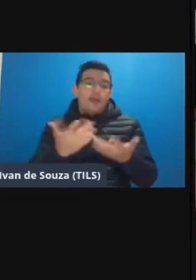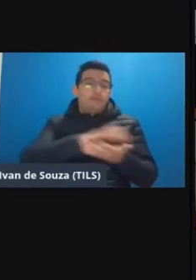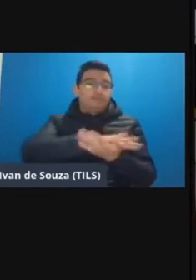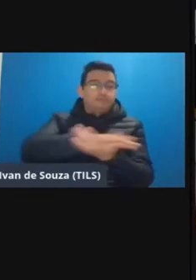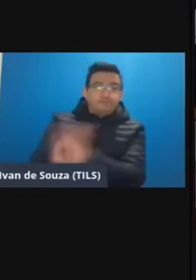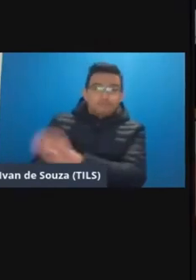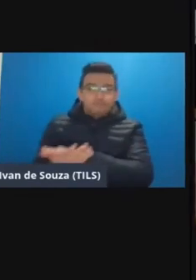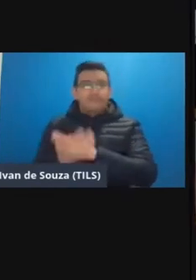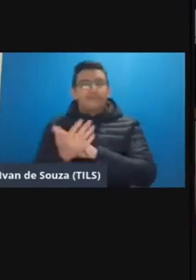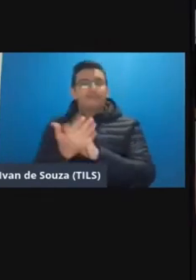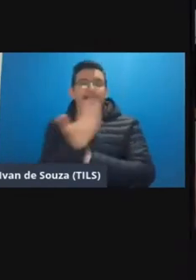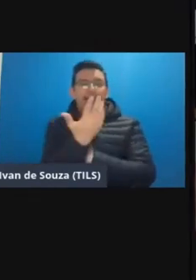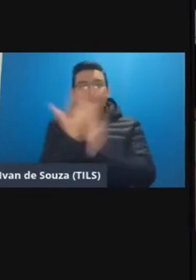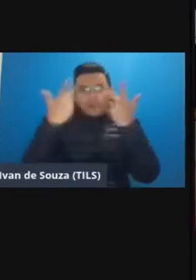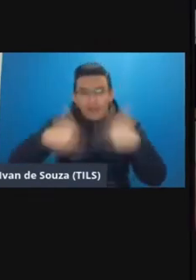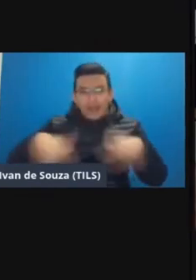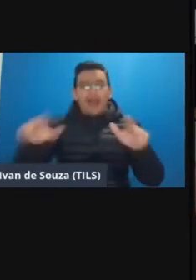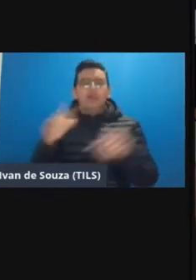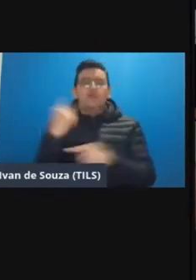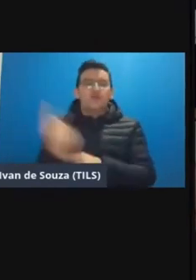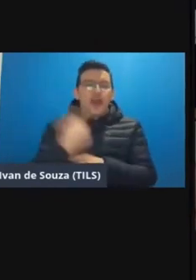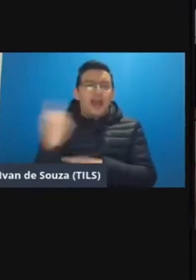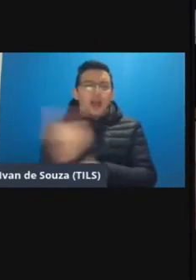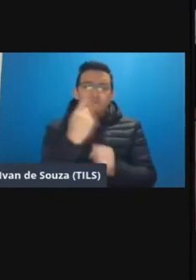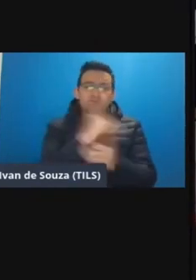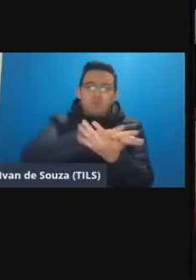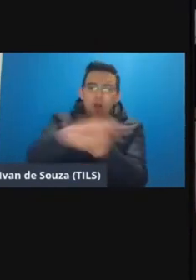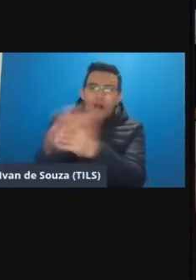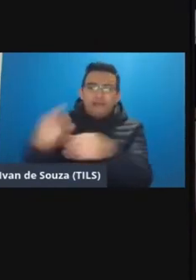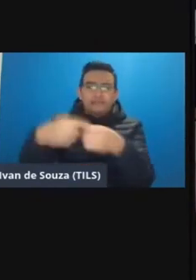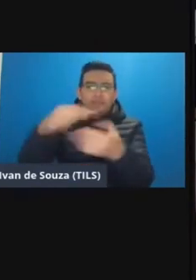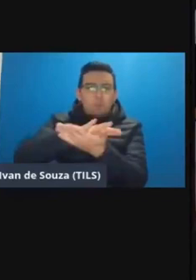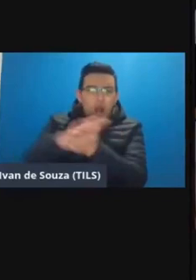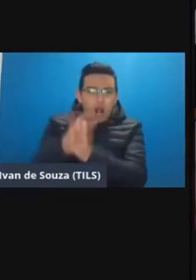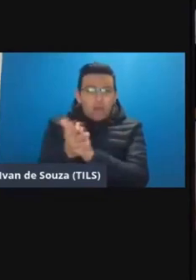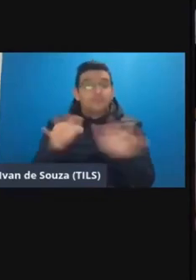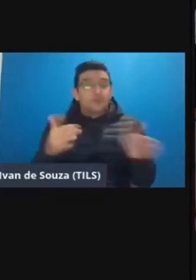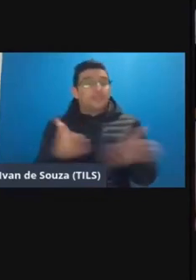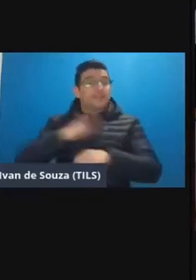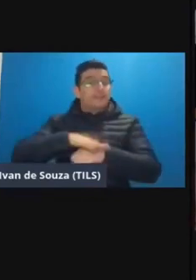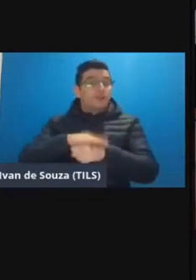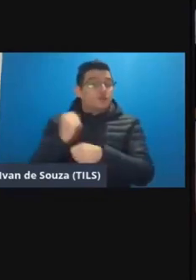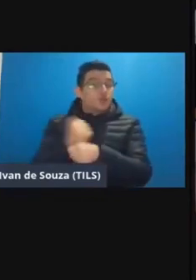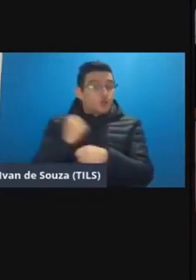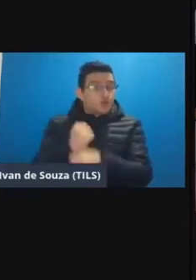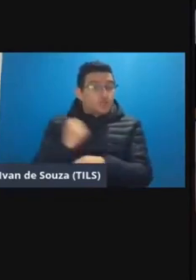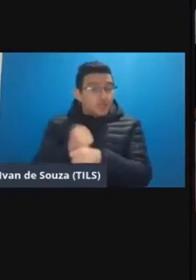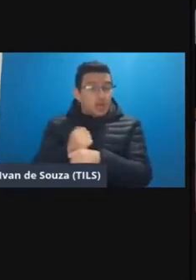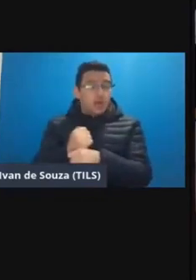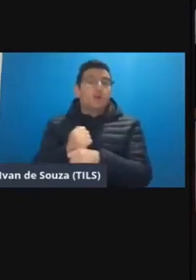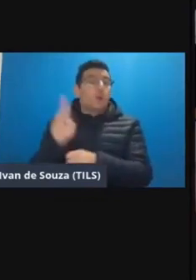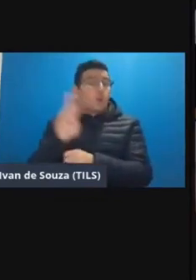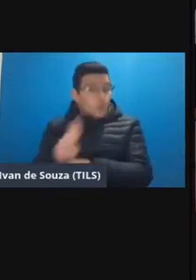naturais um furacão passou por lá e destruiu toda a cidade é que nesse período de reconstrução se utilize